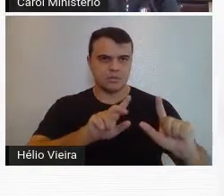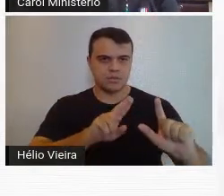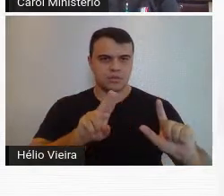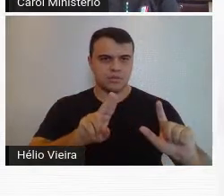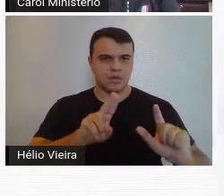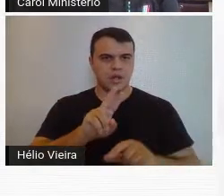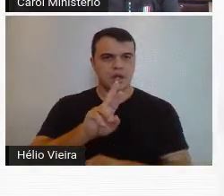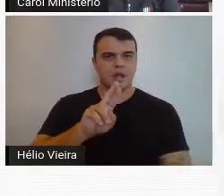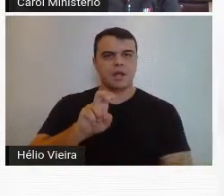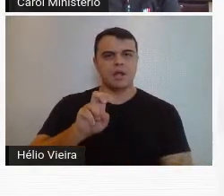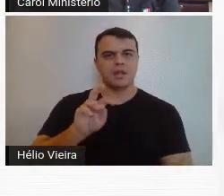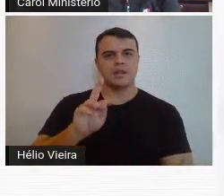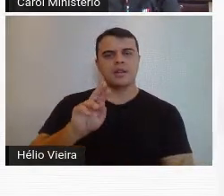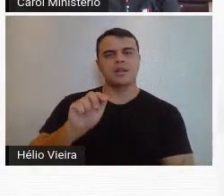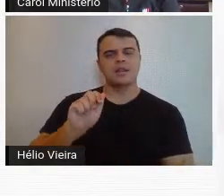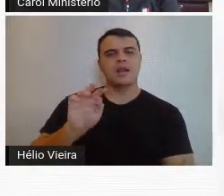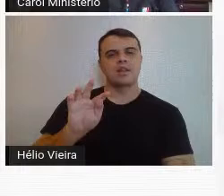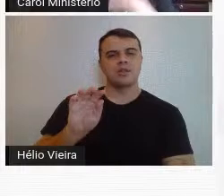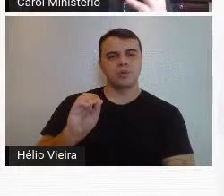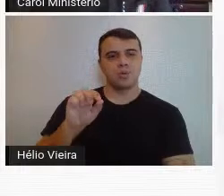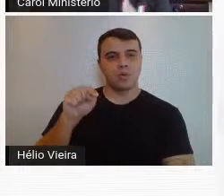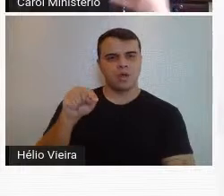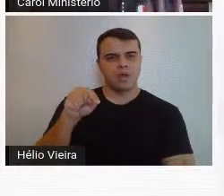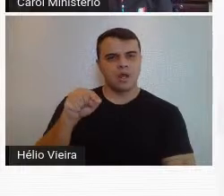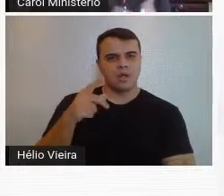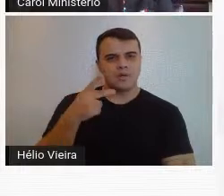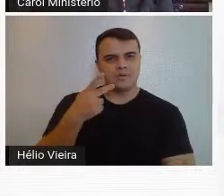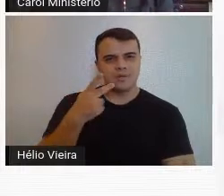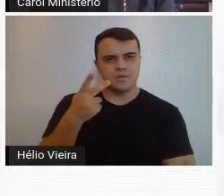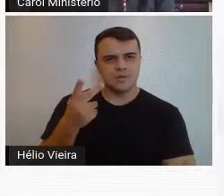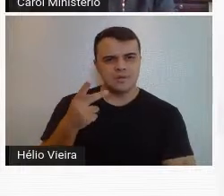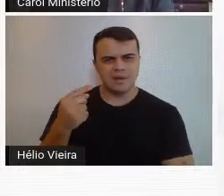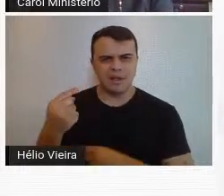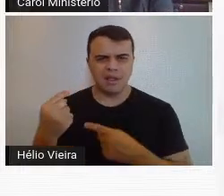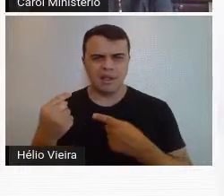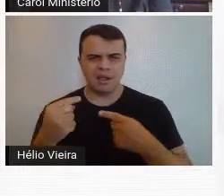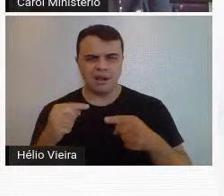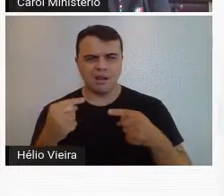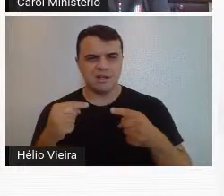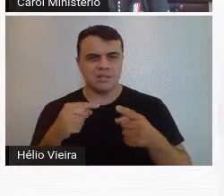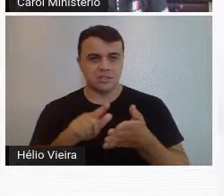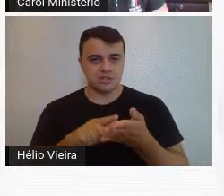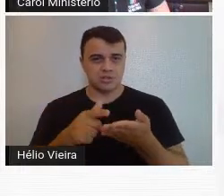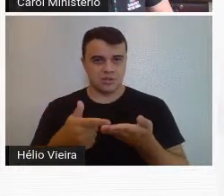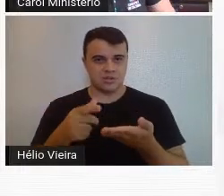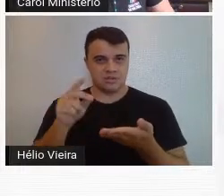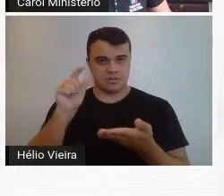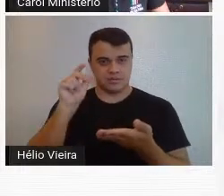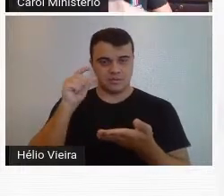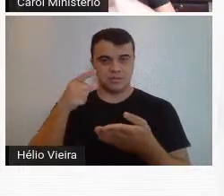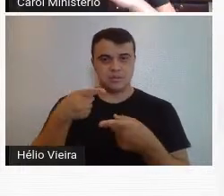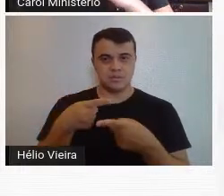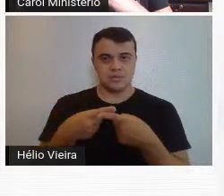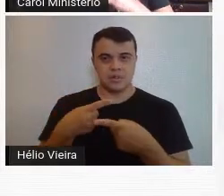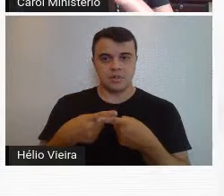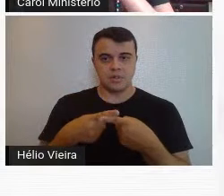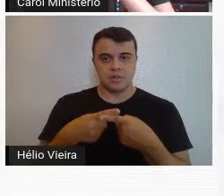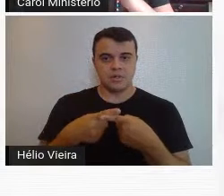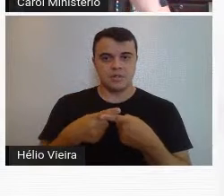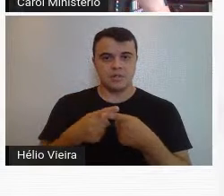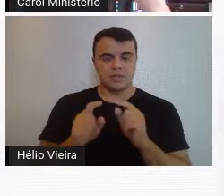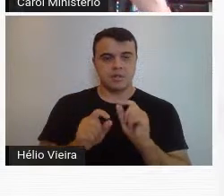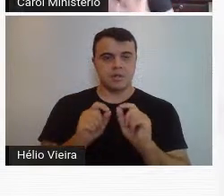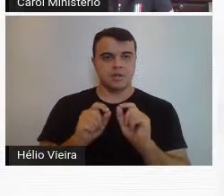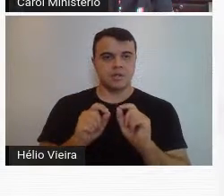Retrato, que provocou um pouco algumas críticas nos jornais da época no que diz respeito